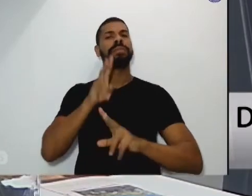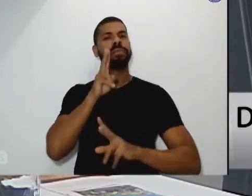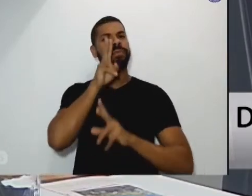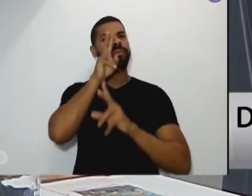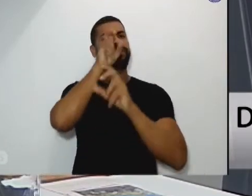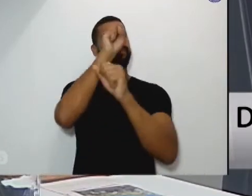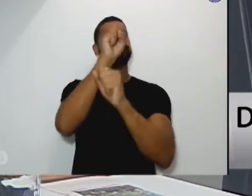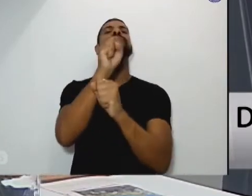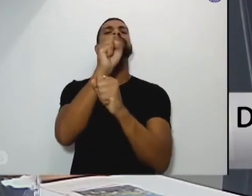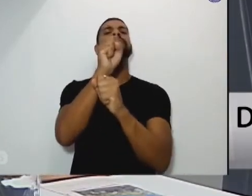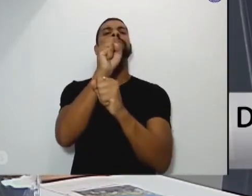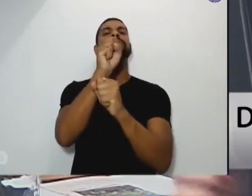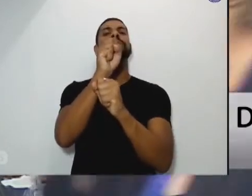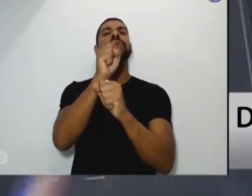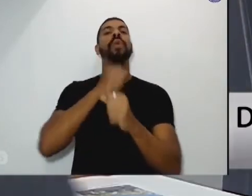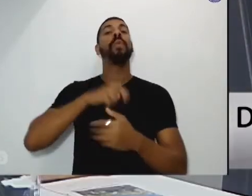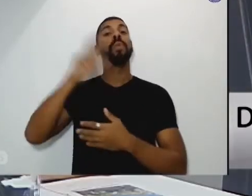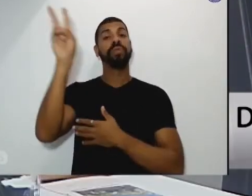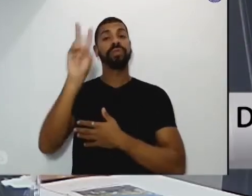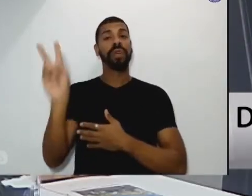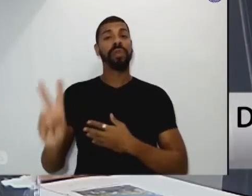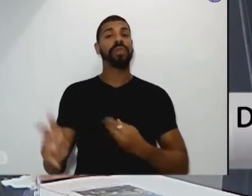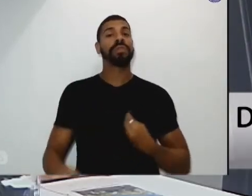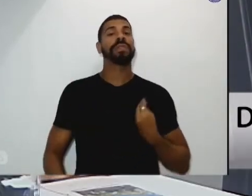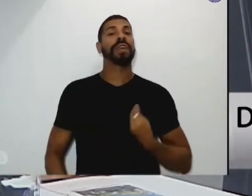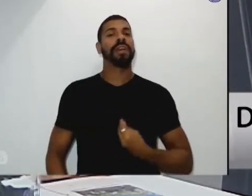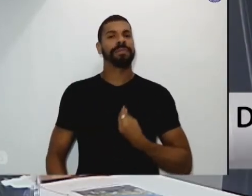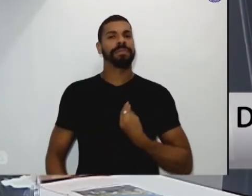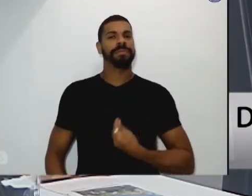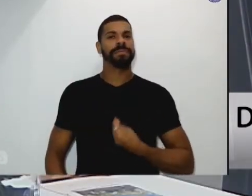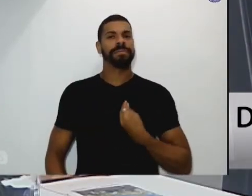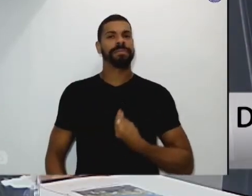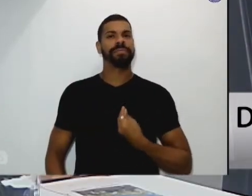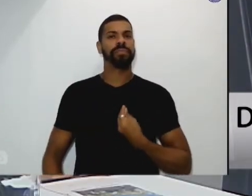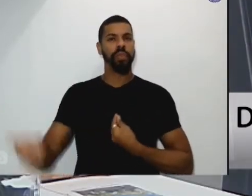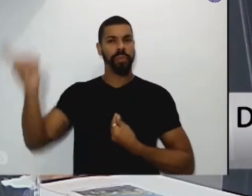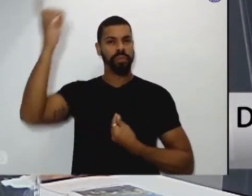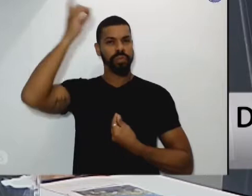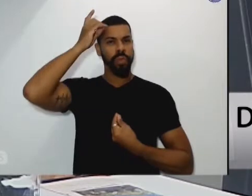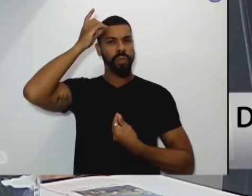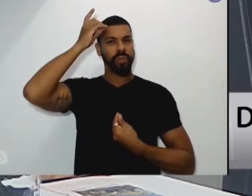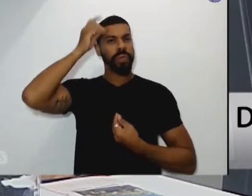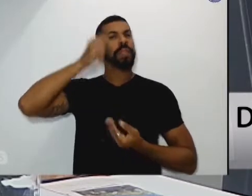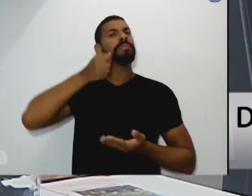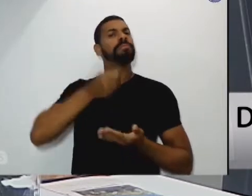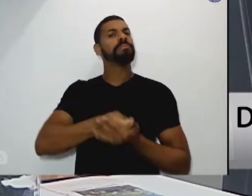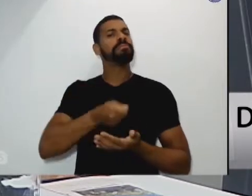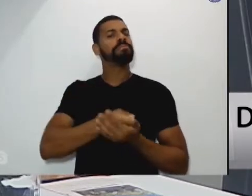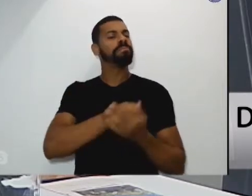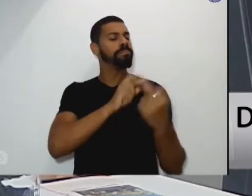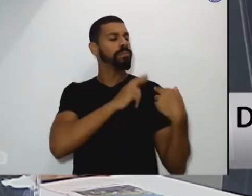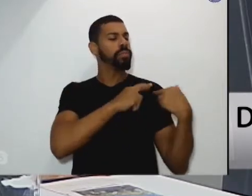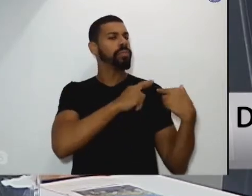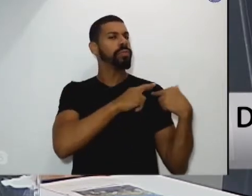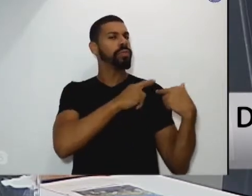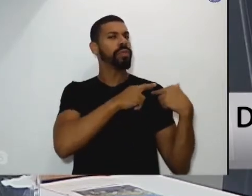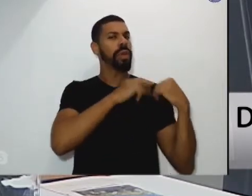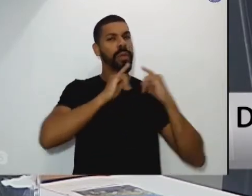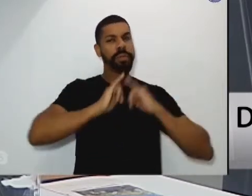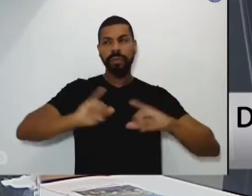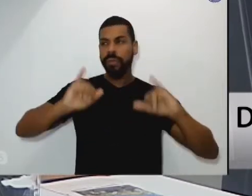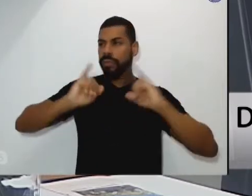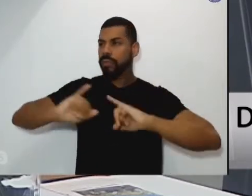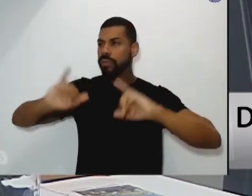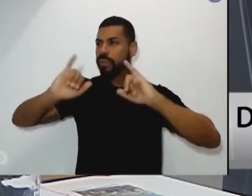se valor da vida como dom e compromisso. Envio a todos e a